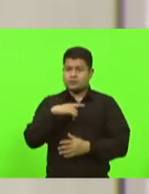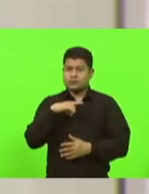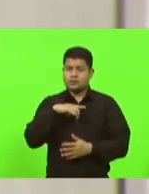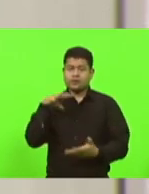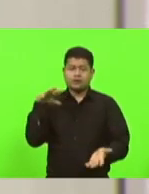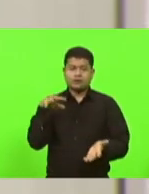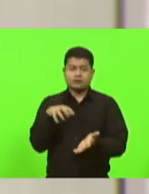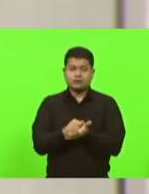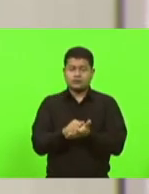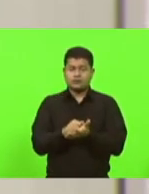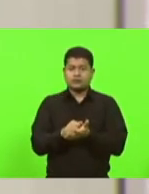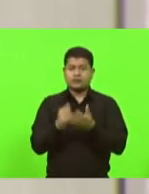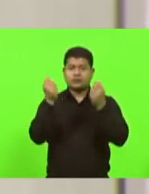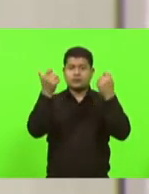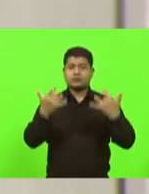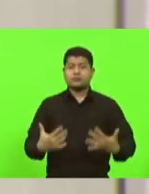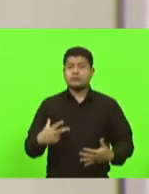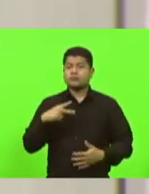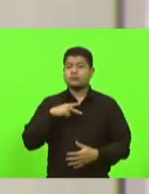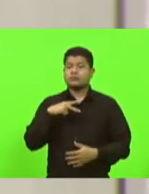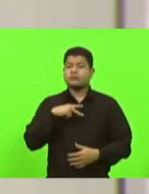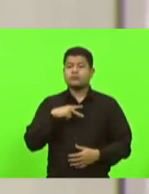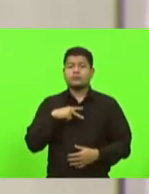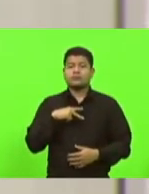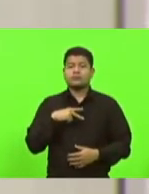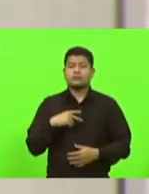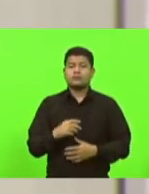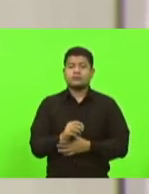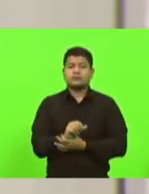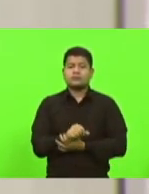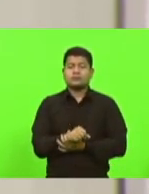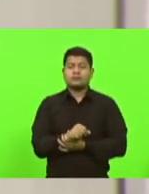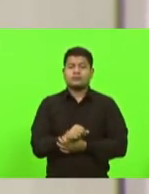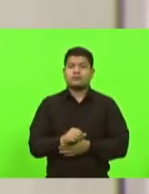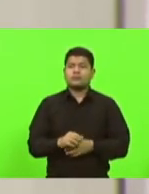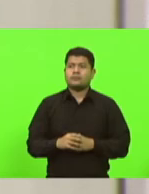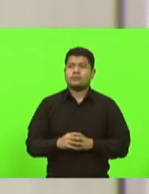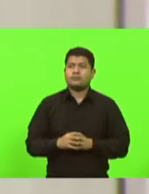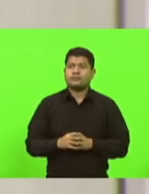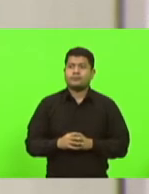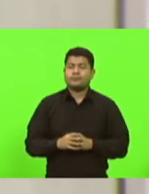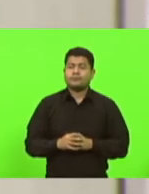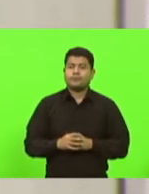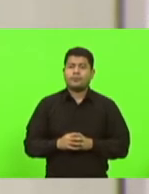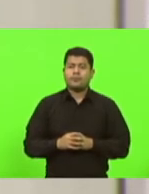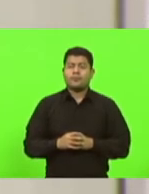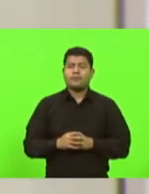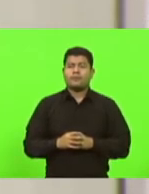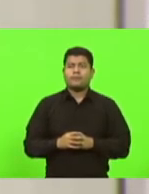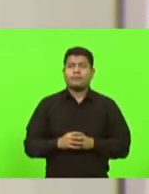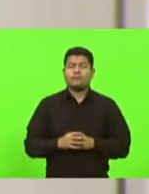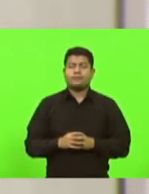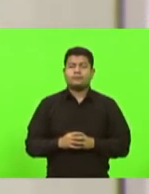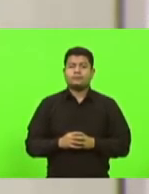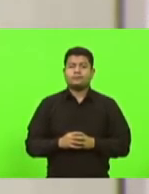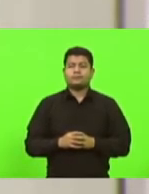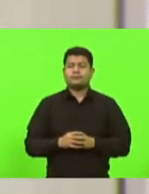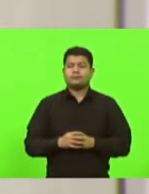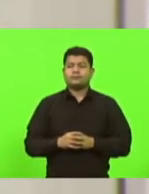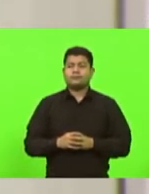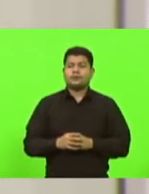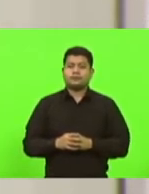deputados se alguém gostaria de fazer uso da palavra nesse período de explicações pessoais.